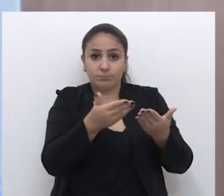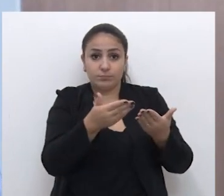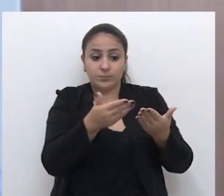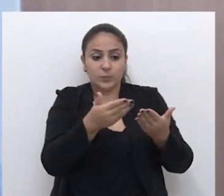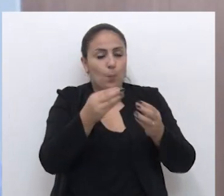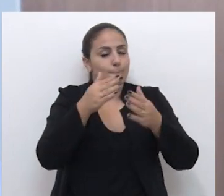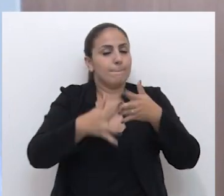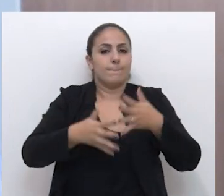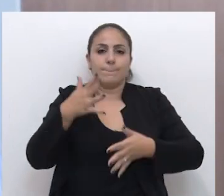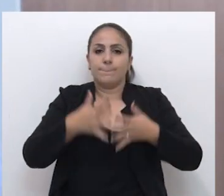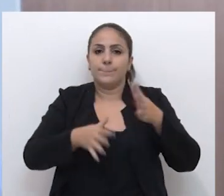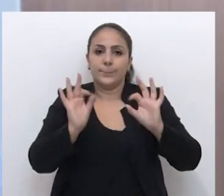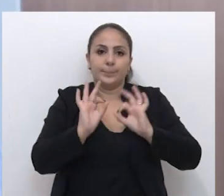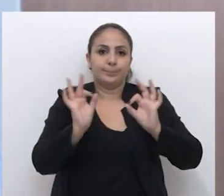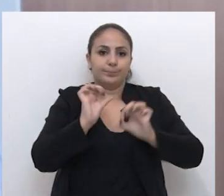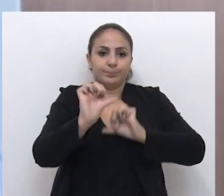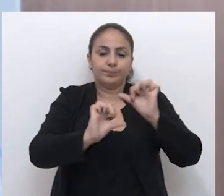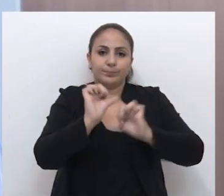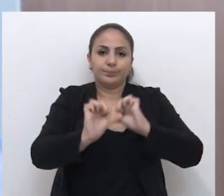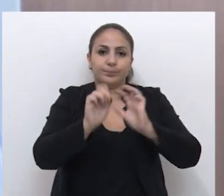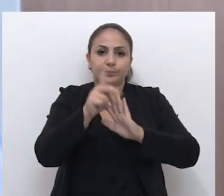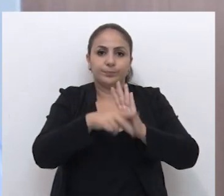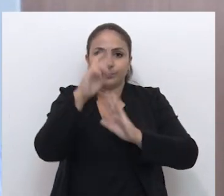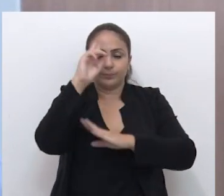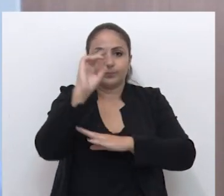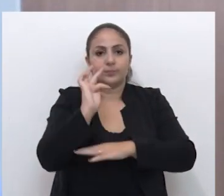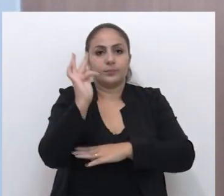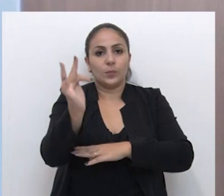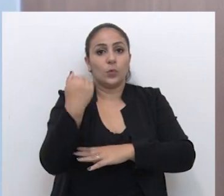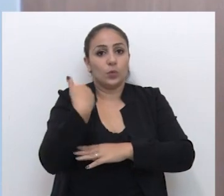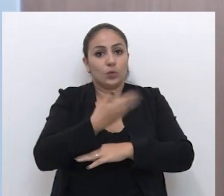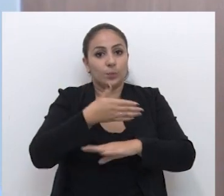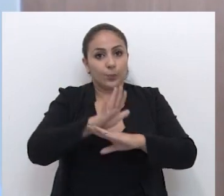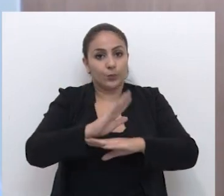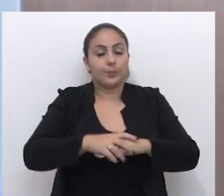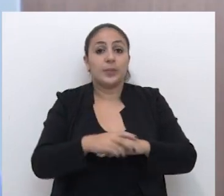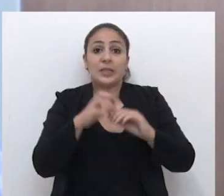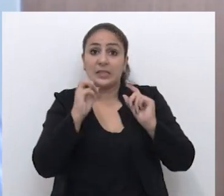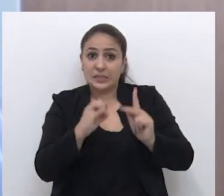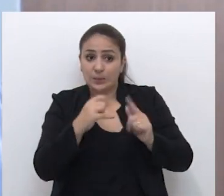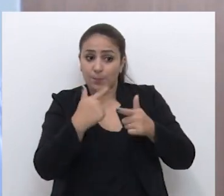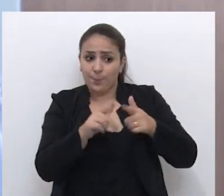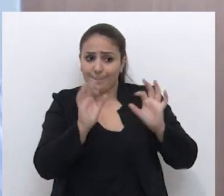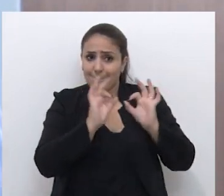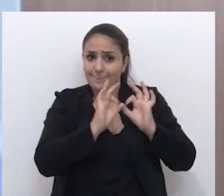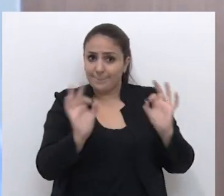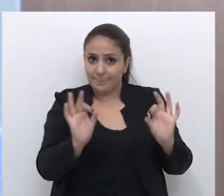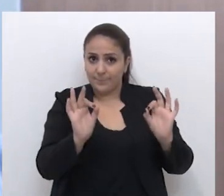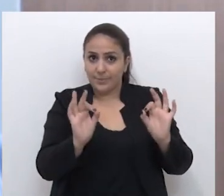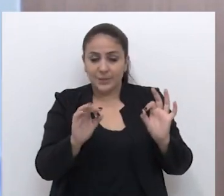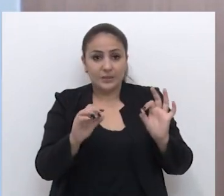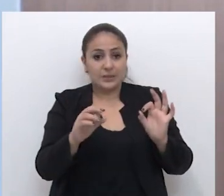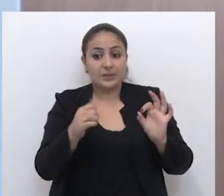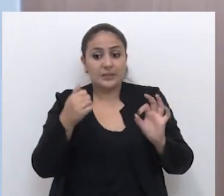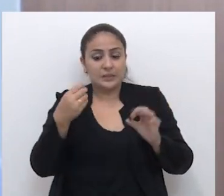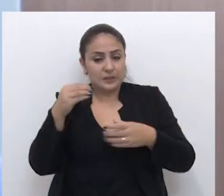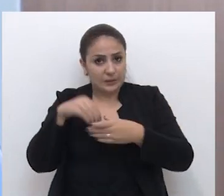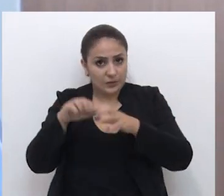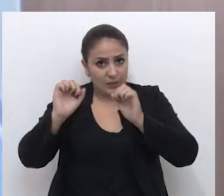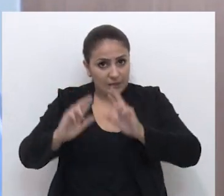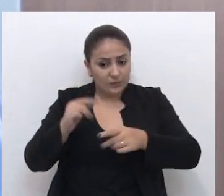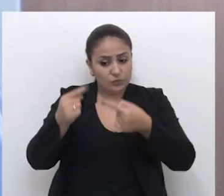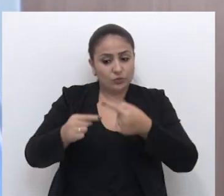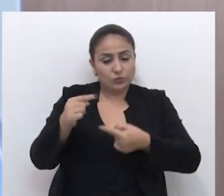não irá prejudicar a alteração do plano diretor no futuro, que a Câmara vai aprovar. Se não tiver problema nenhum e não estiver dentro da área